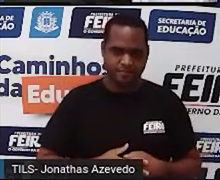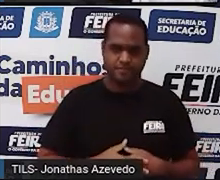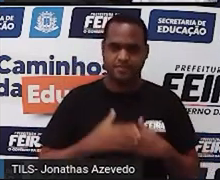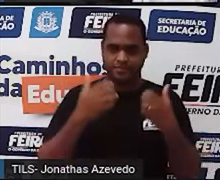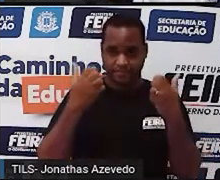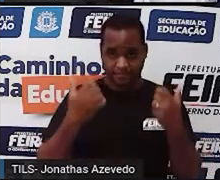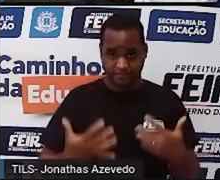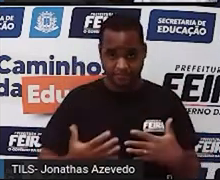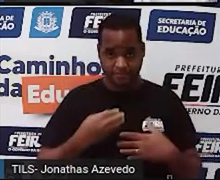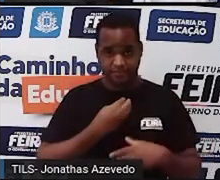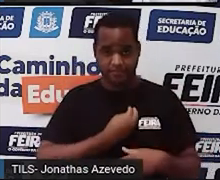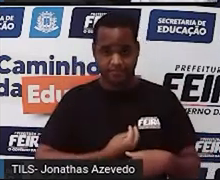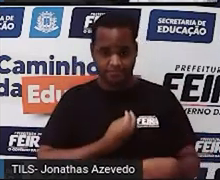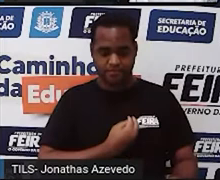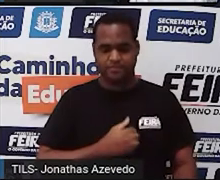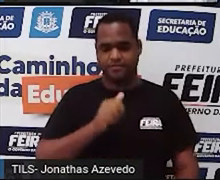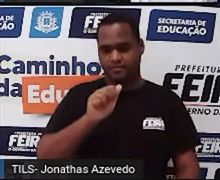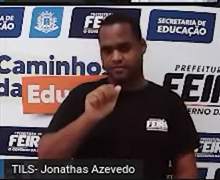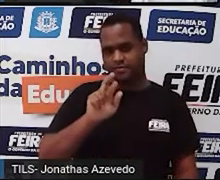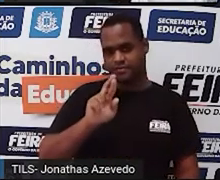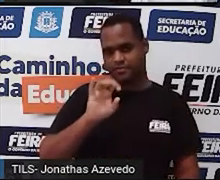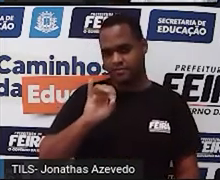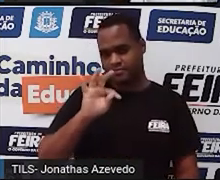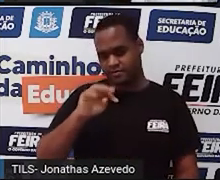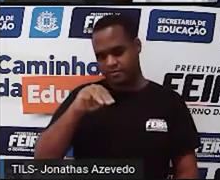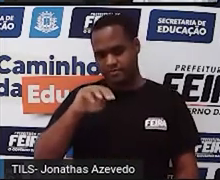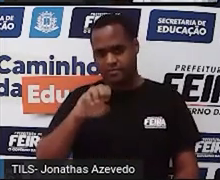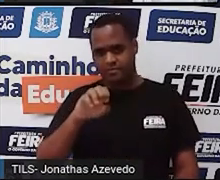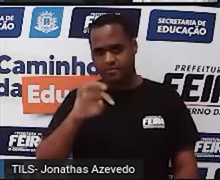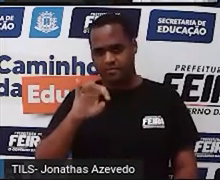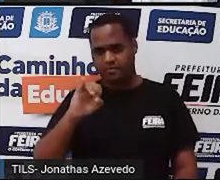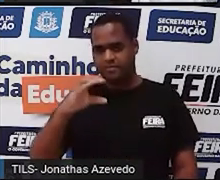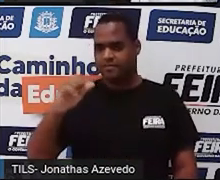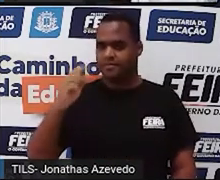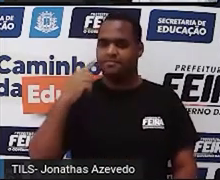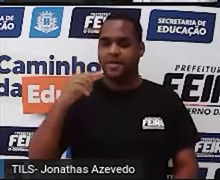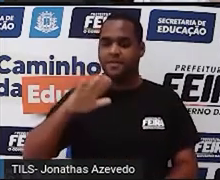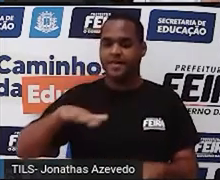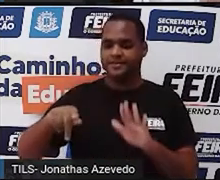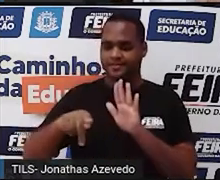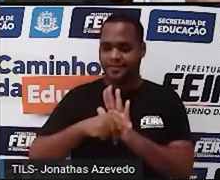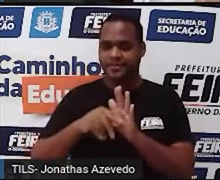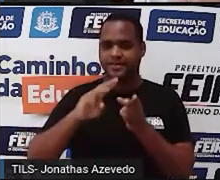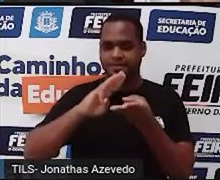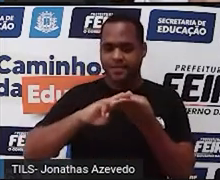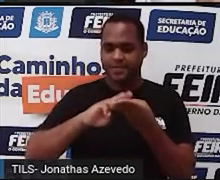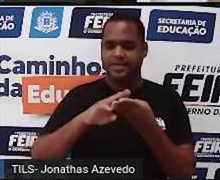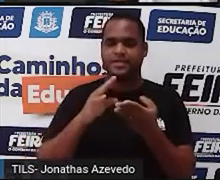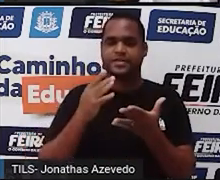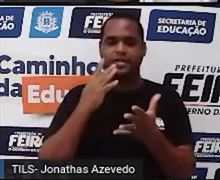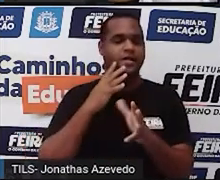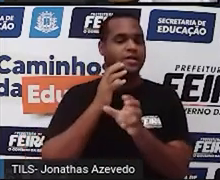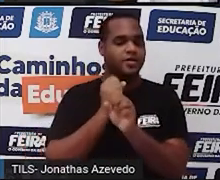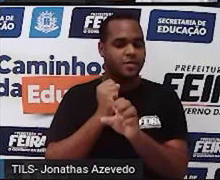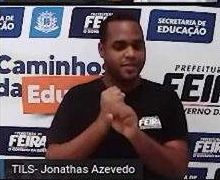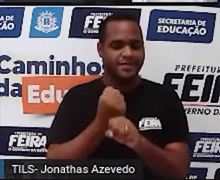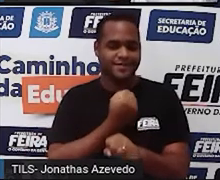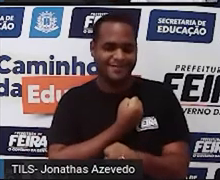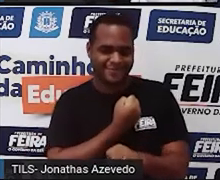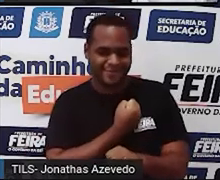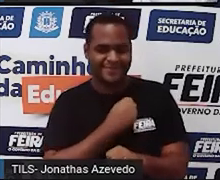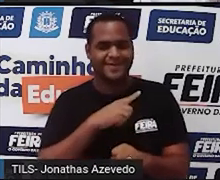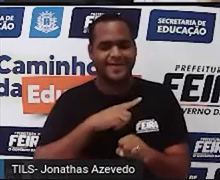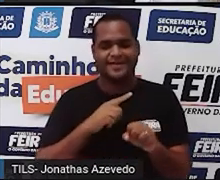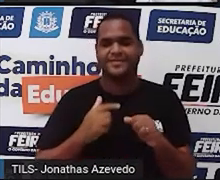sua obra aritmética, aritmética é a parte da matemática que só tem cálculo com números, tá?